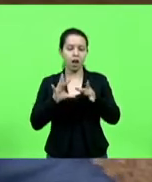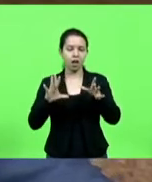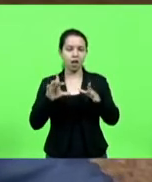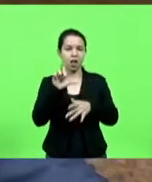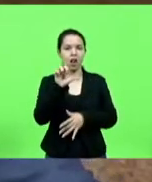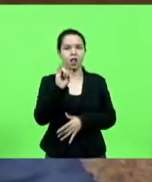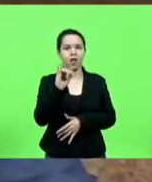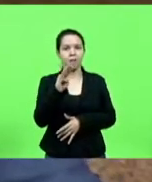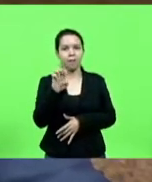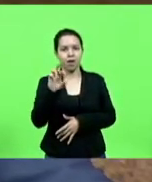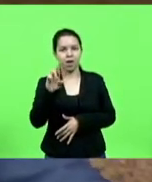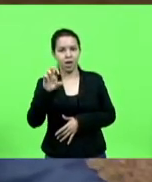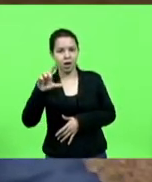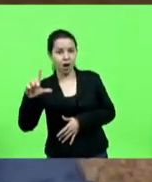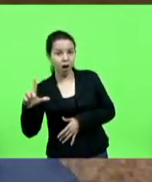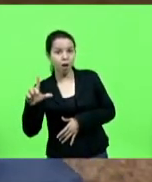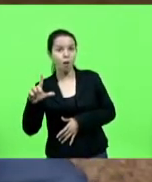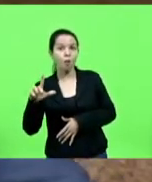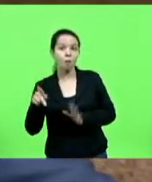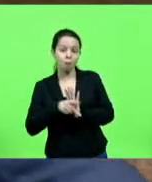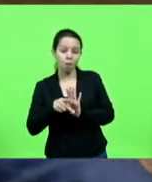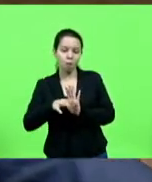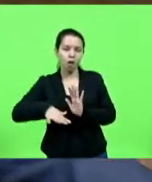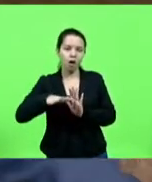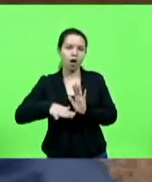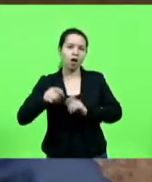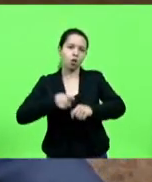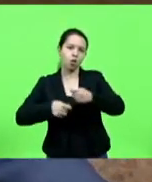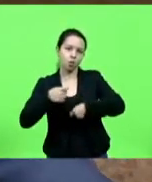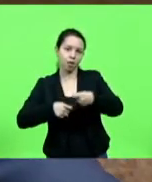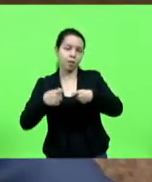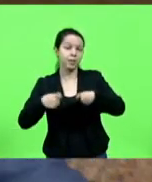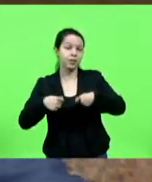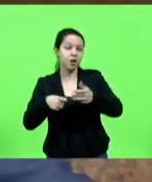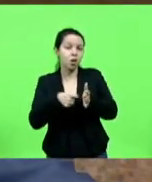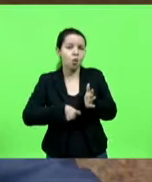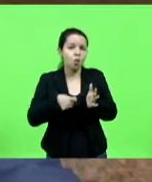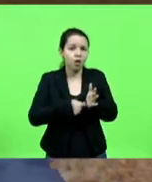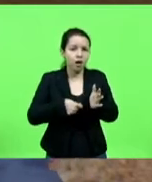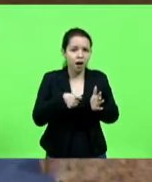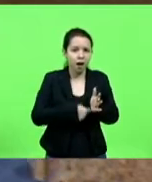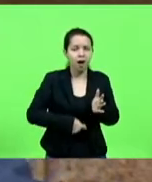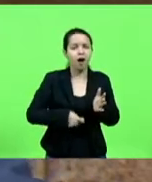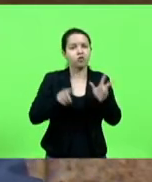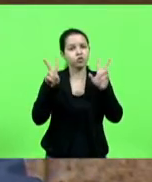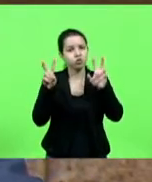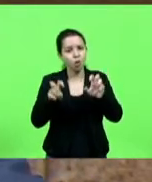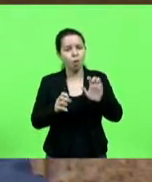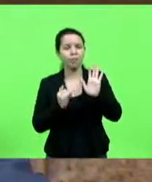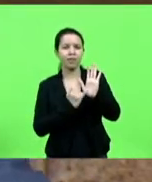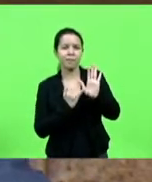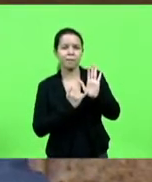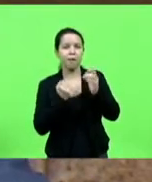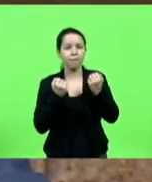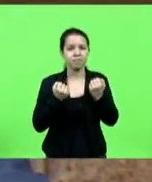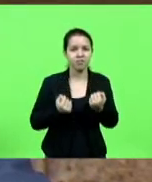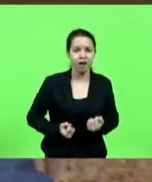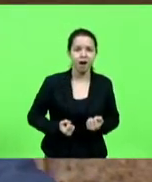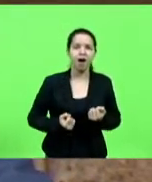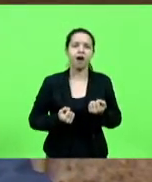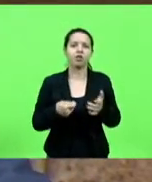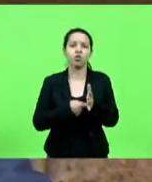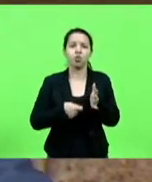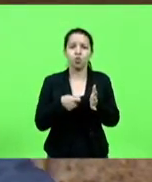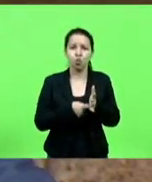Você tem que estar sempre lutando contra as questões das pesadas cargas tributárias, uma luta constante contra a